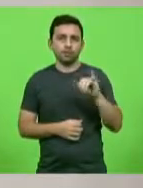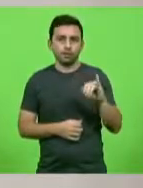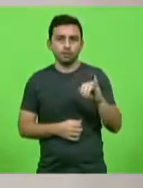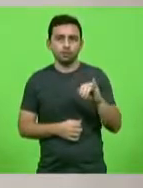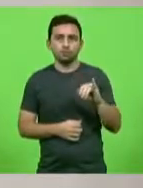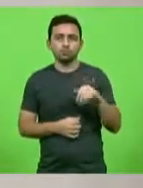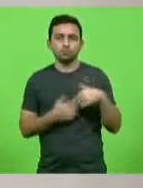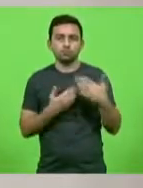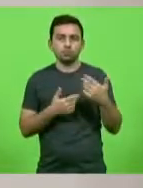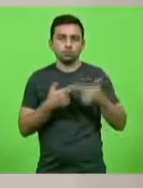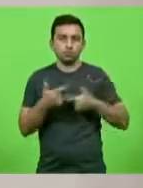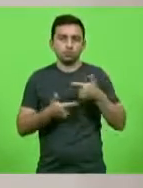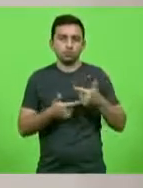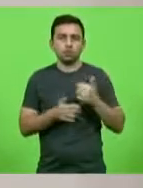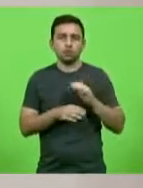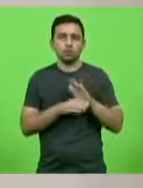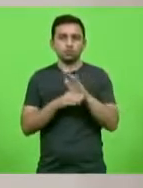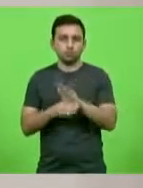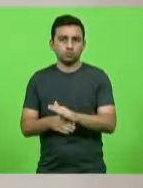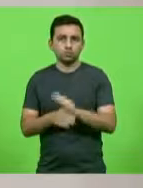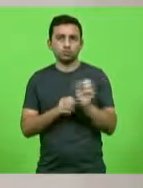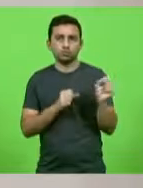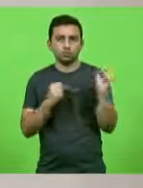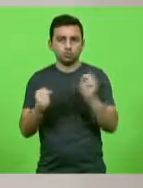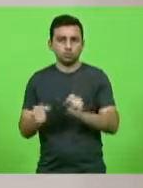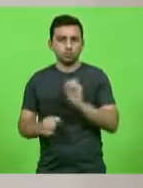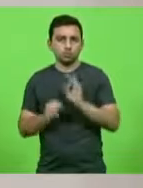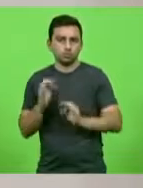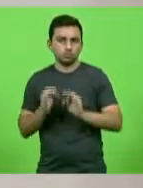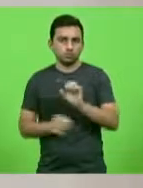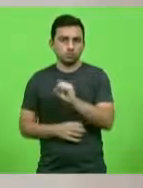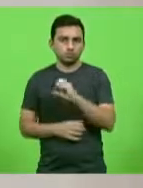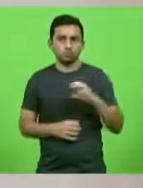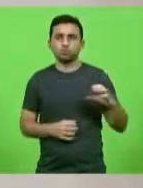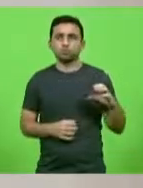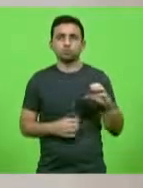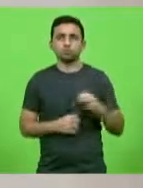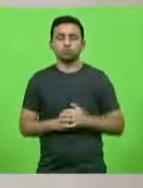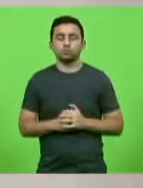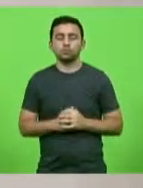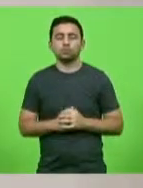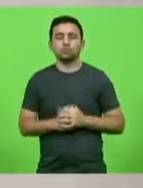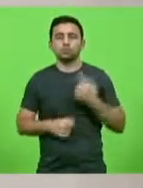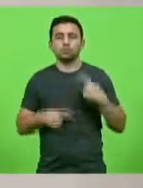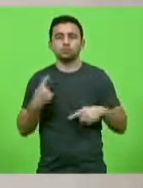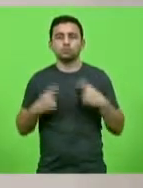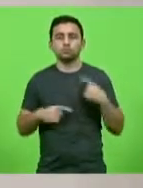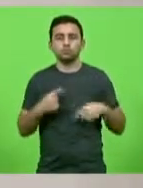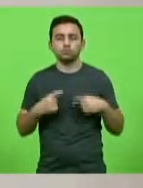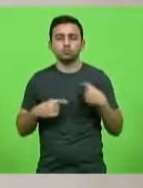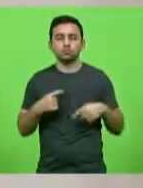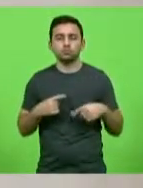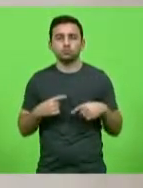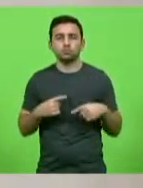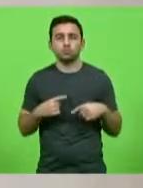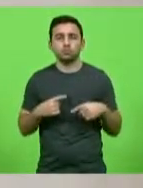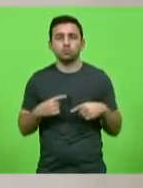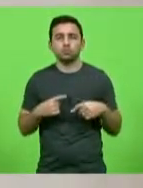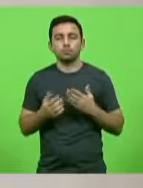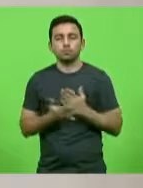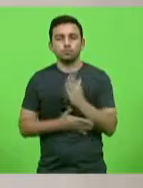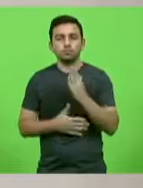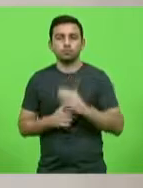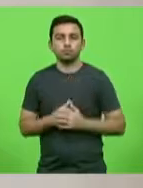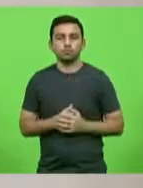prestados ao Poder Judiciário Catarinense. Em discussão. Em votação. Aprovado.